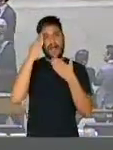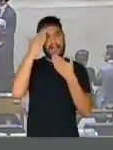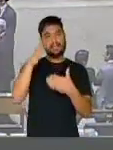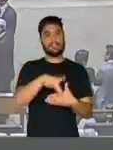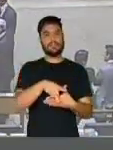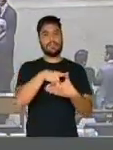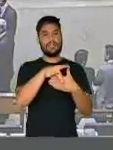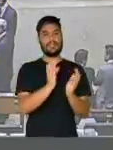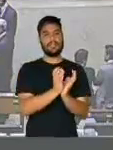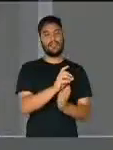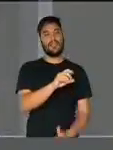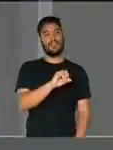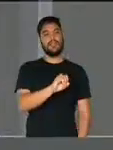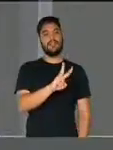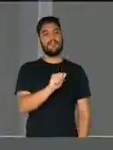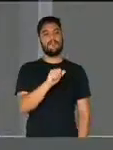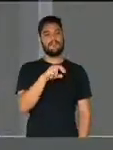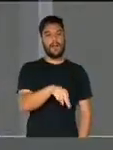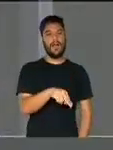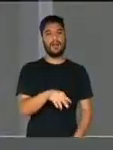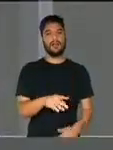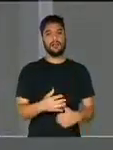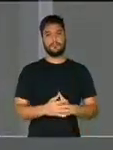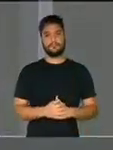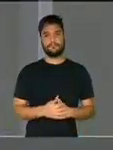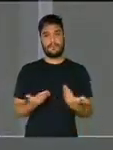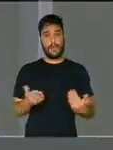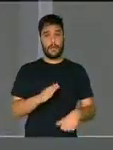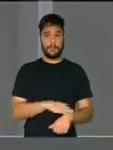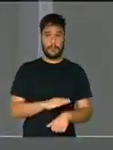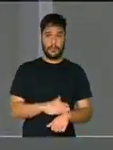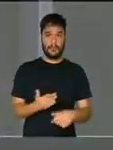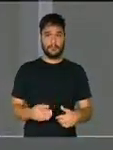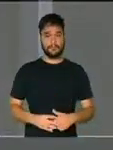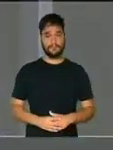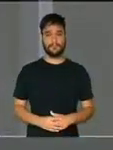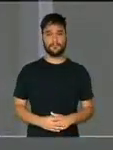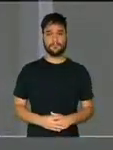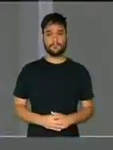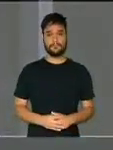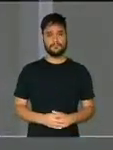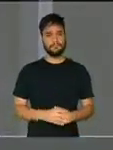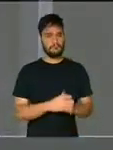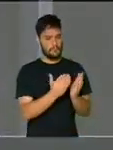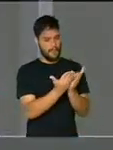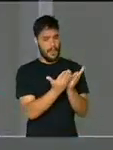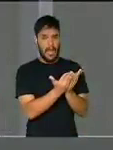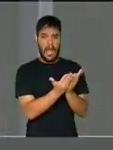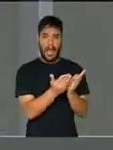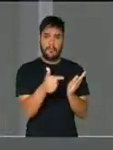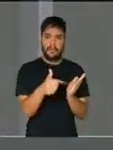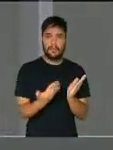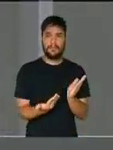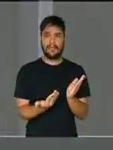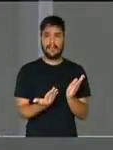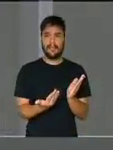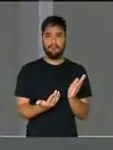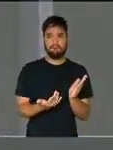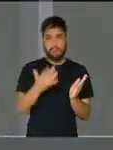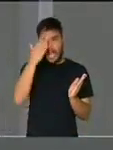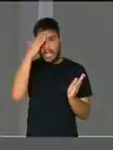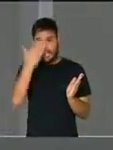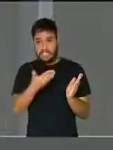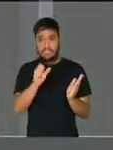pela sessão, ao vice-líder desse momento. A Bíblia, para quem crê ou não, ela tem